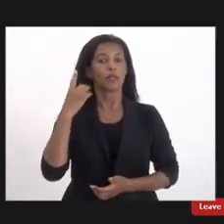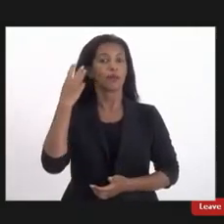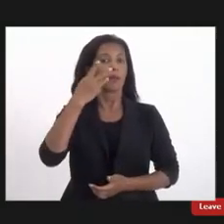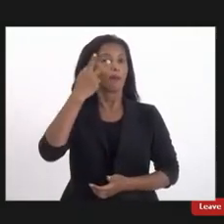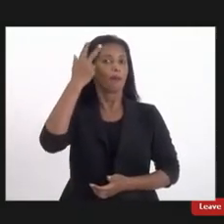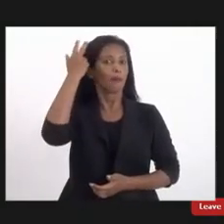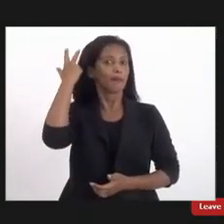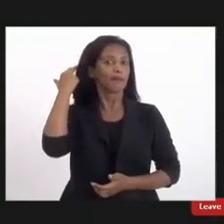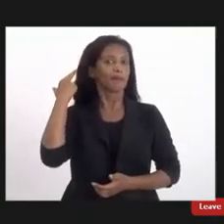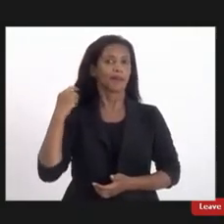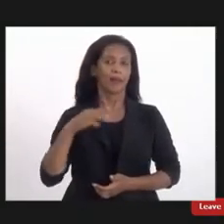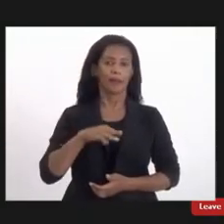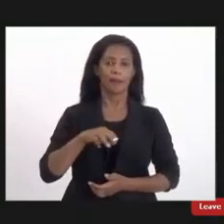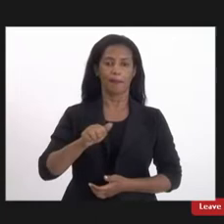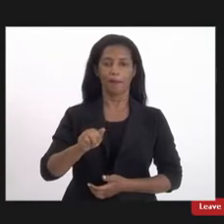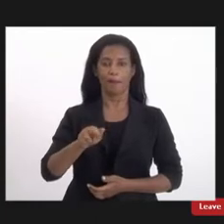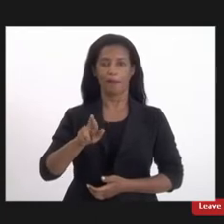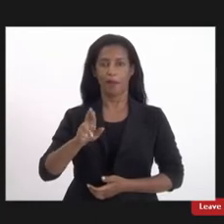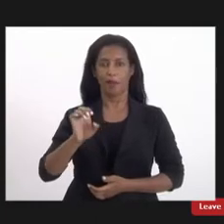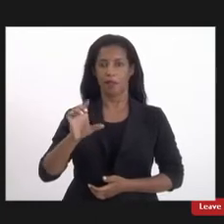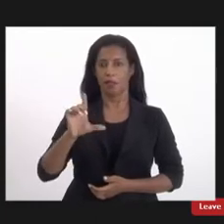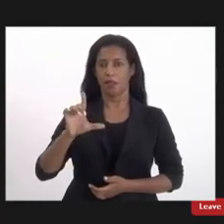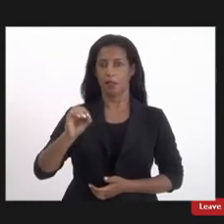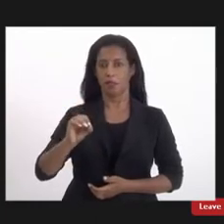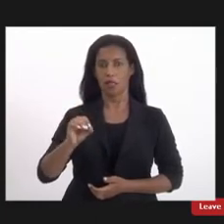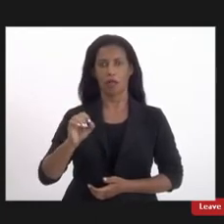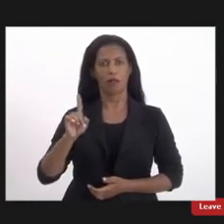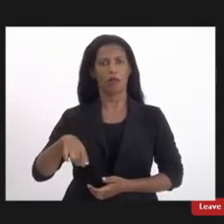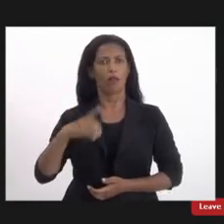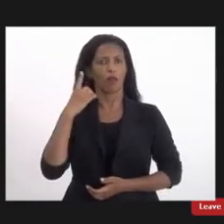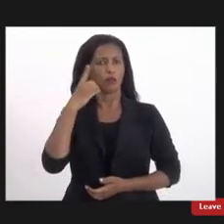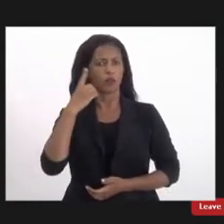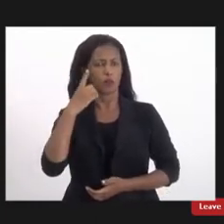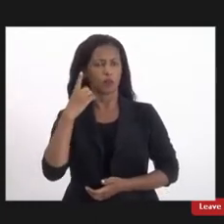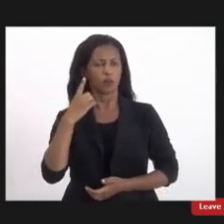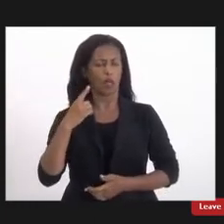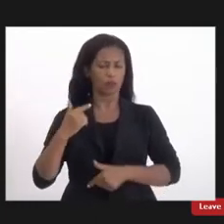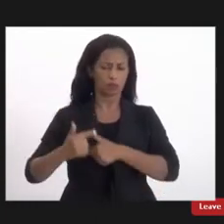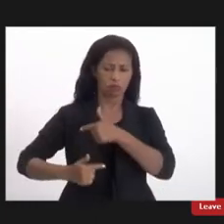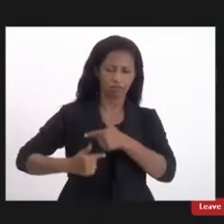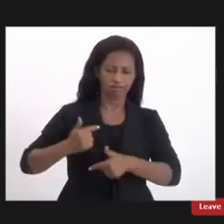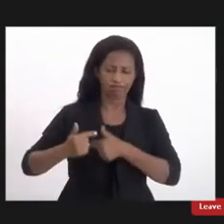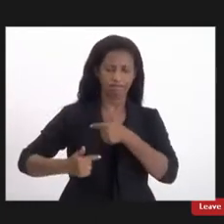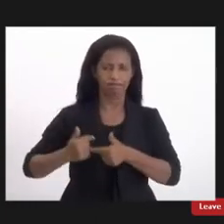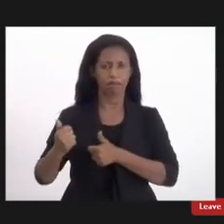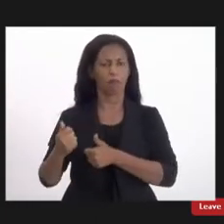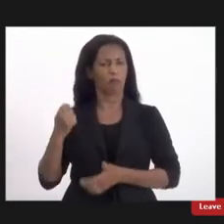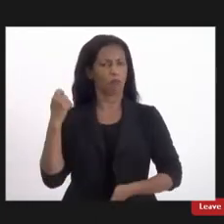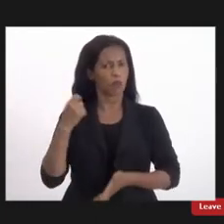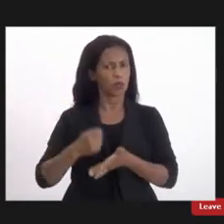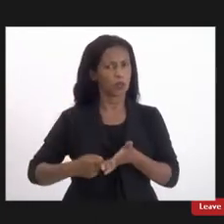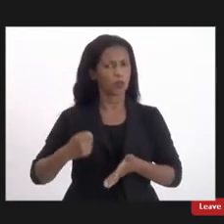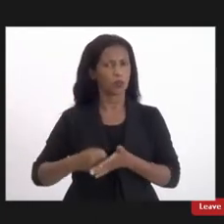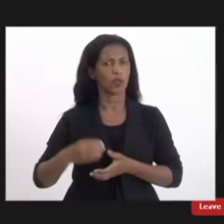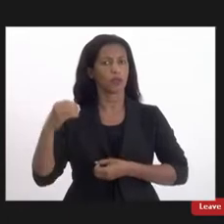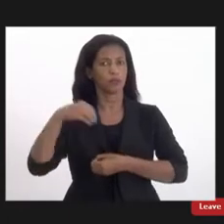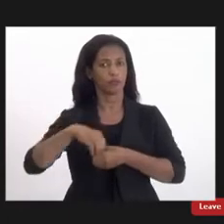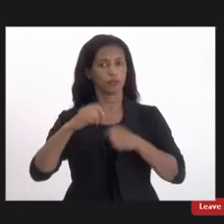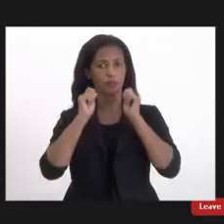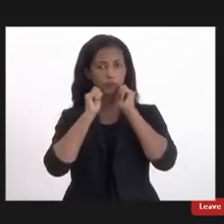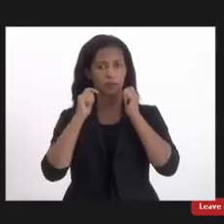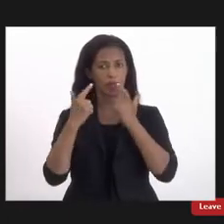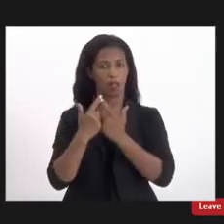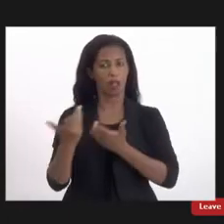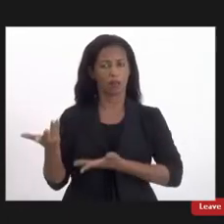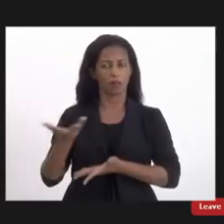que é uma uma um deputado muito atuante também dentro da LERJ né a gente tem